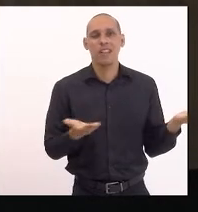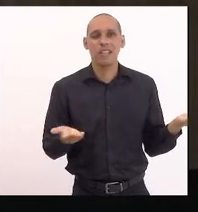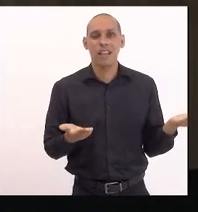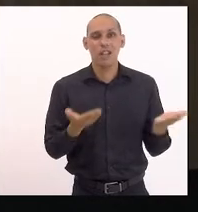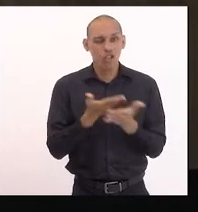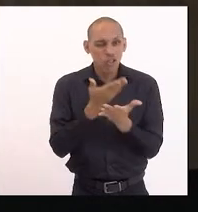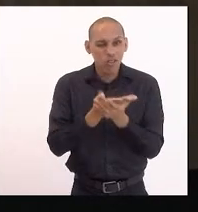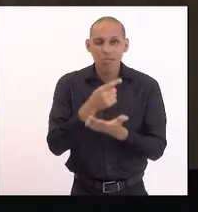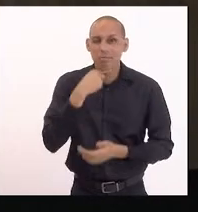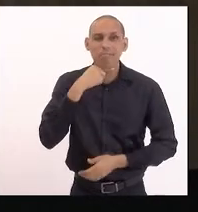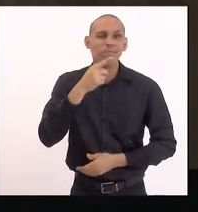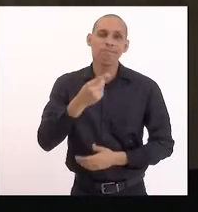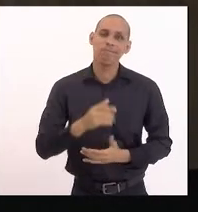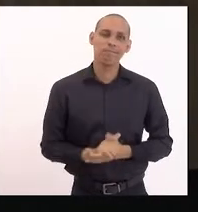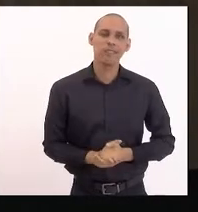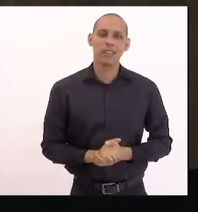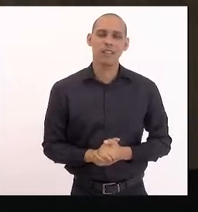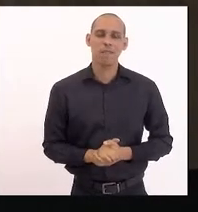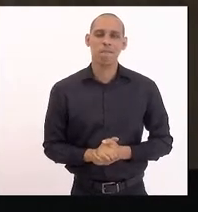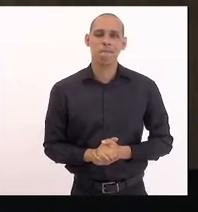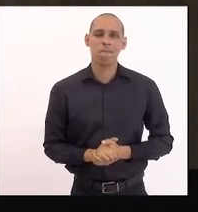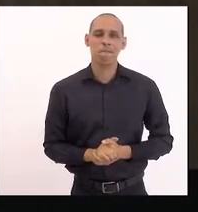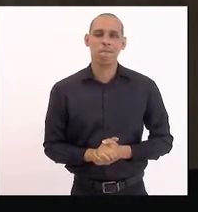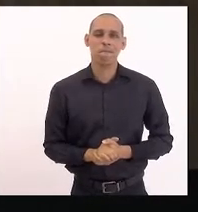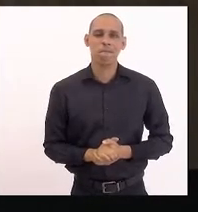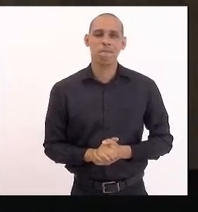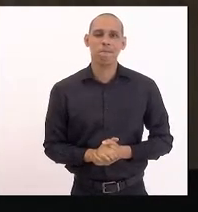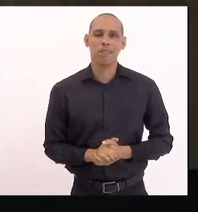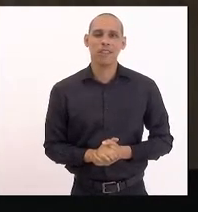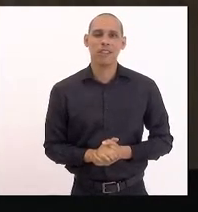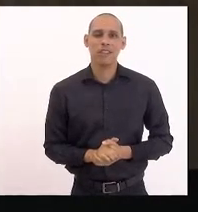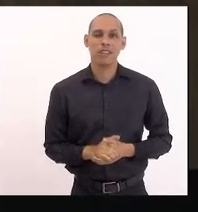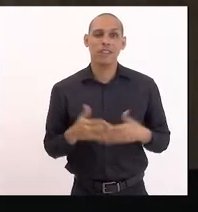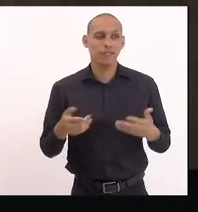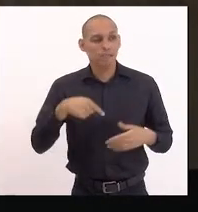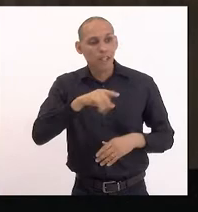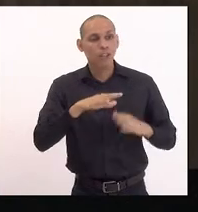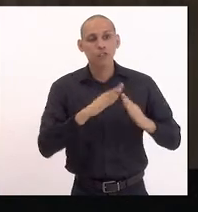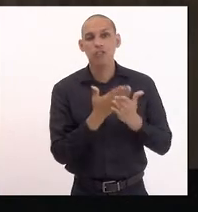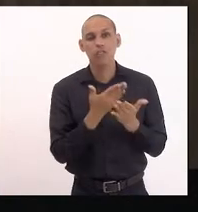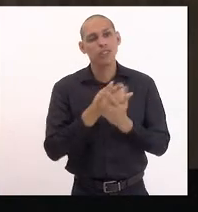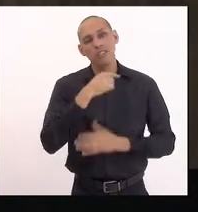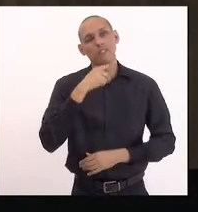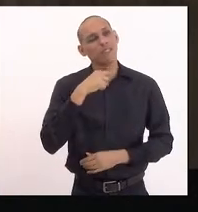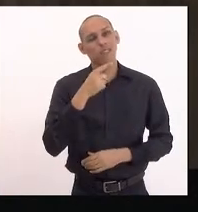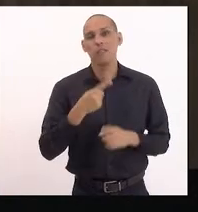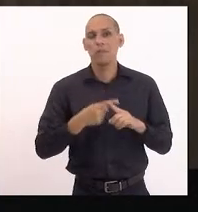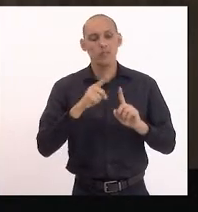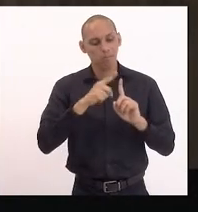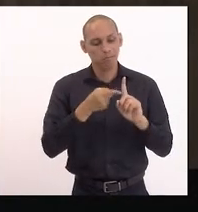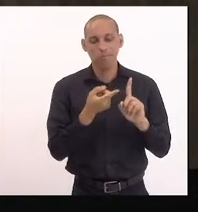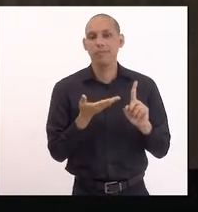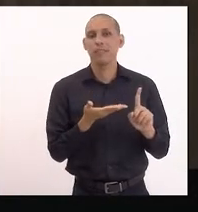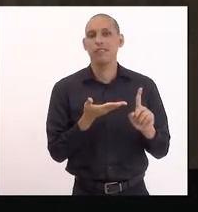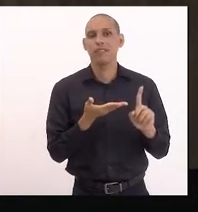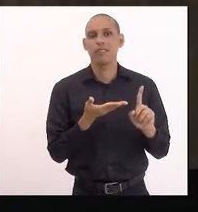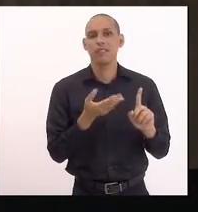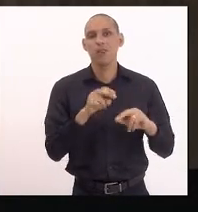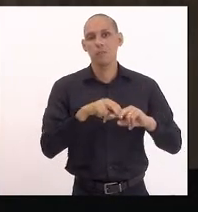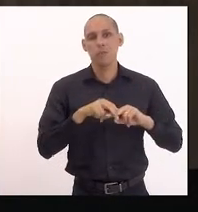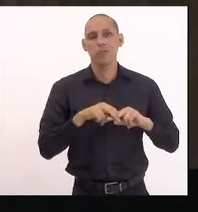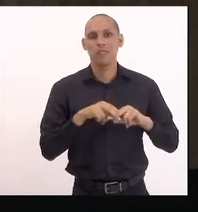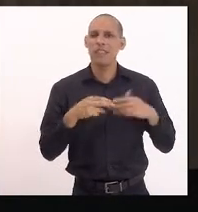com a sua participação efetiva na escola por conta da gravidez? São esses e